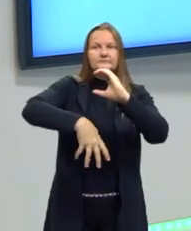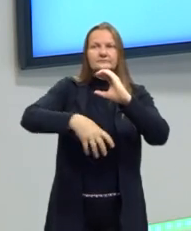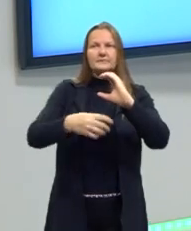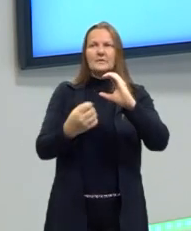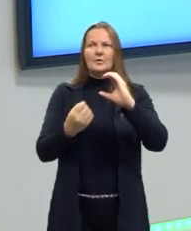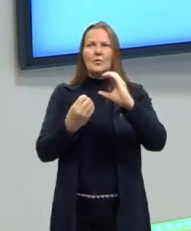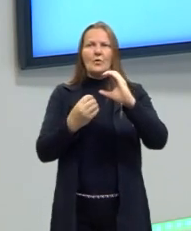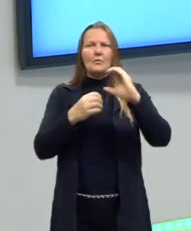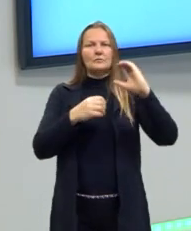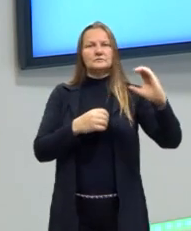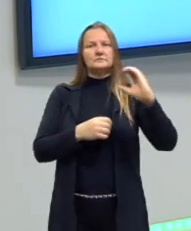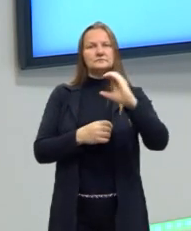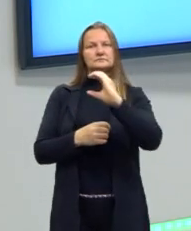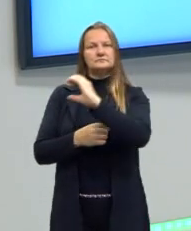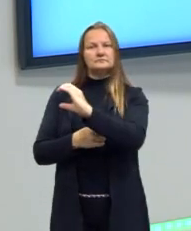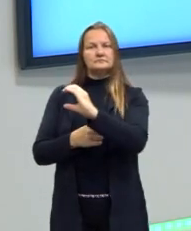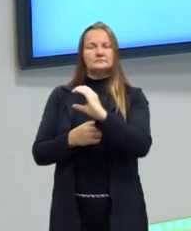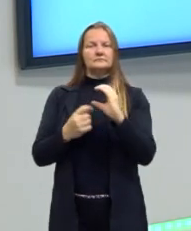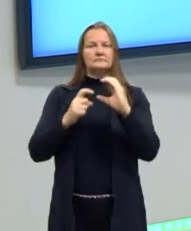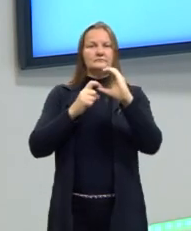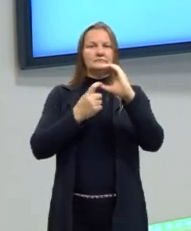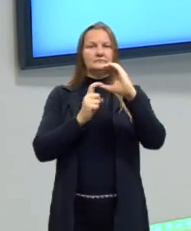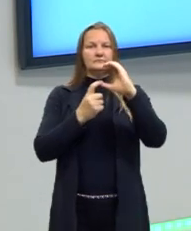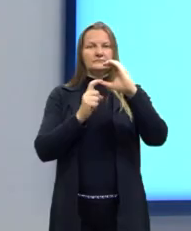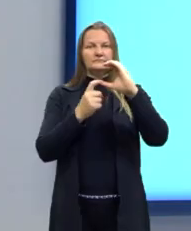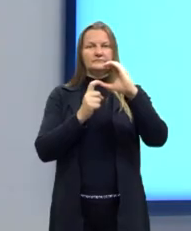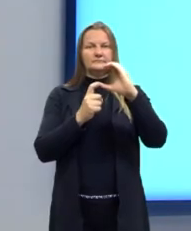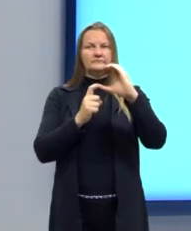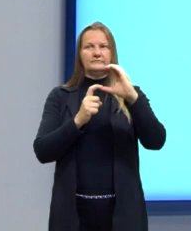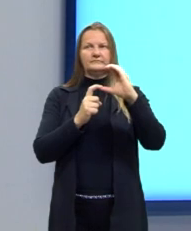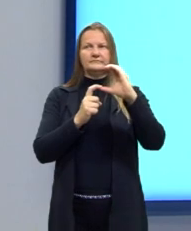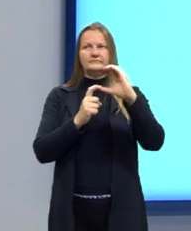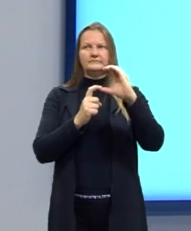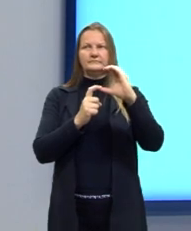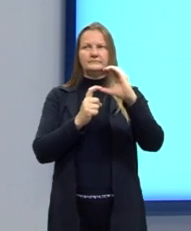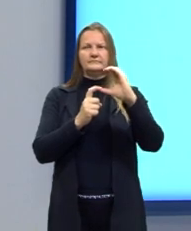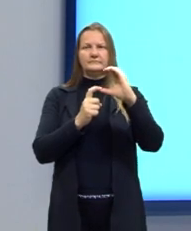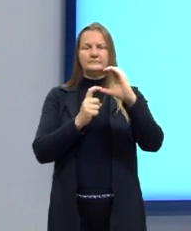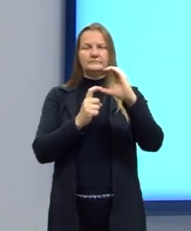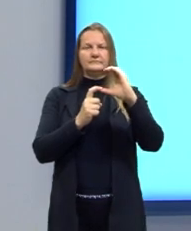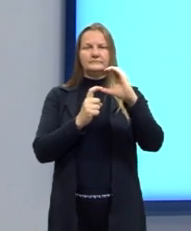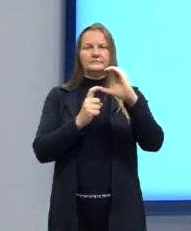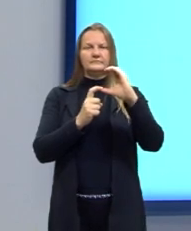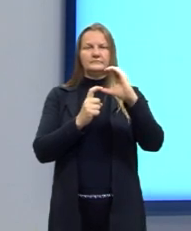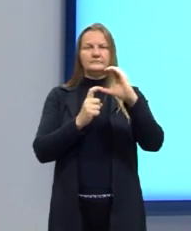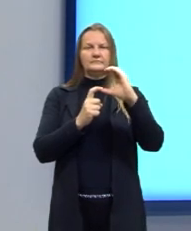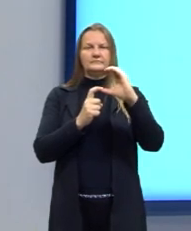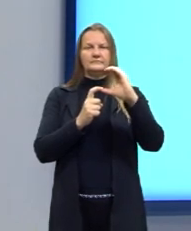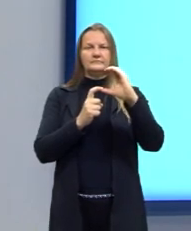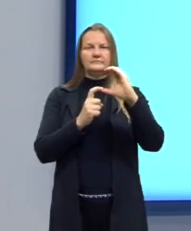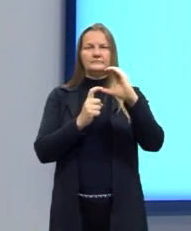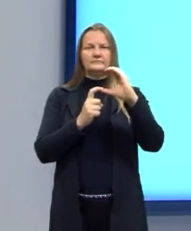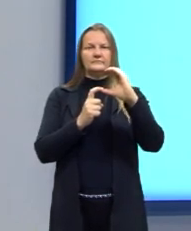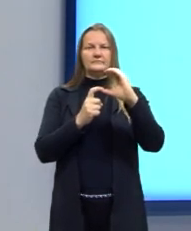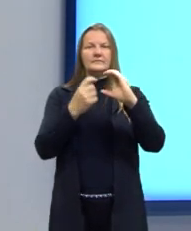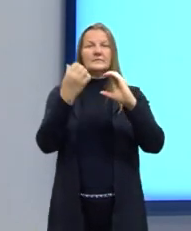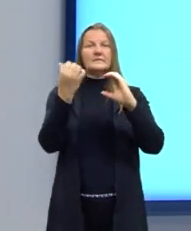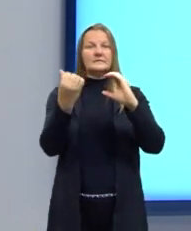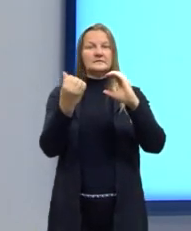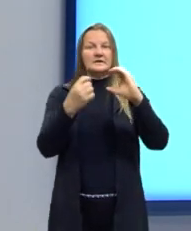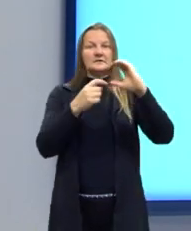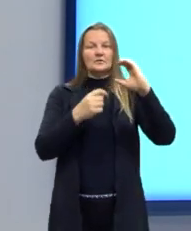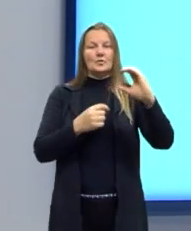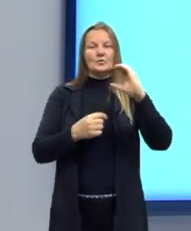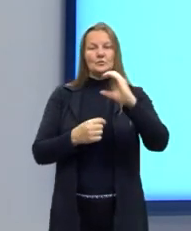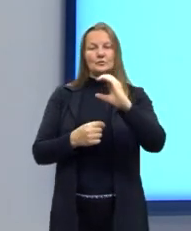onde aparece essa ramificação. Eu tenho uma cadeia aqui de um, dois, três, quatro, cinco, seis átomos de